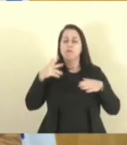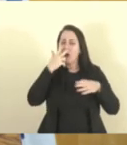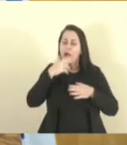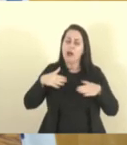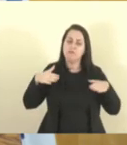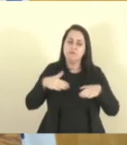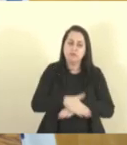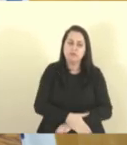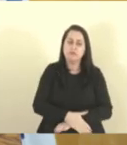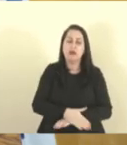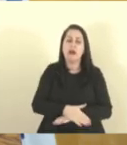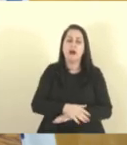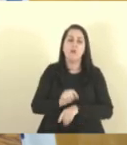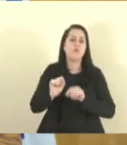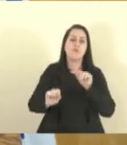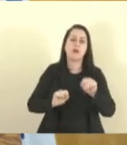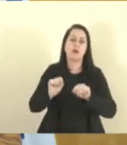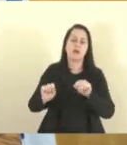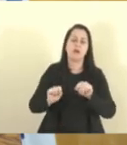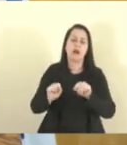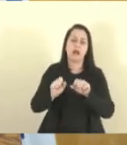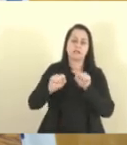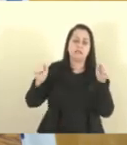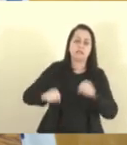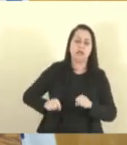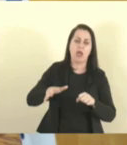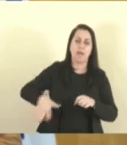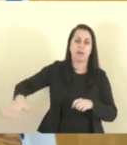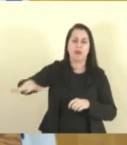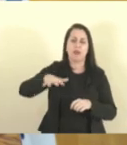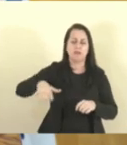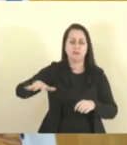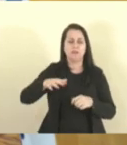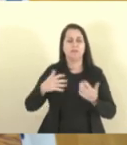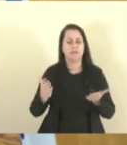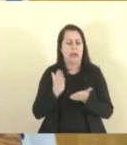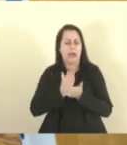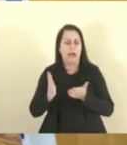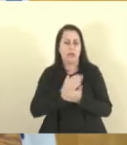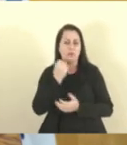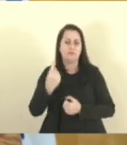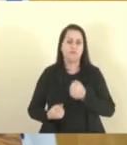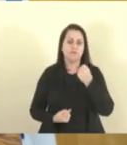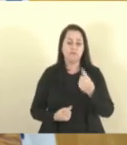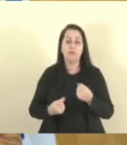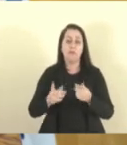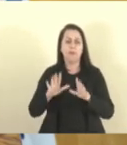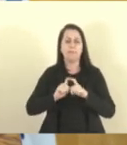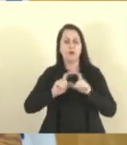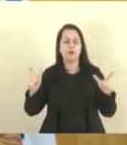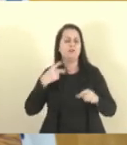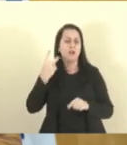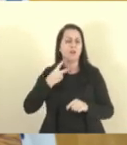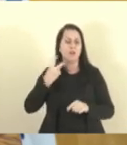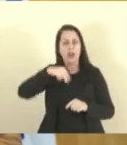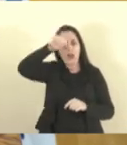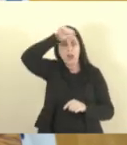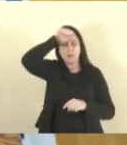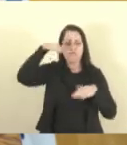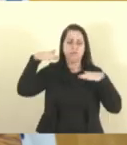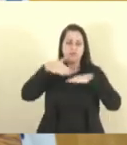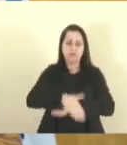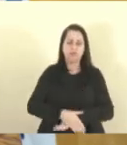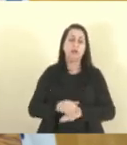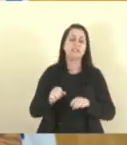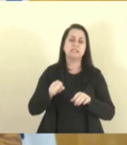ao sistema. Salvo raríssimas exceções, os vereadores de Aracruz se dobraram